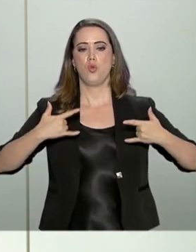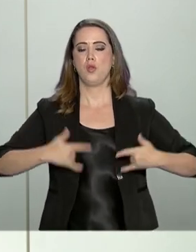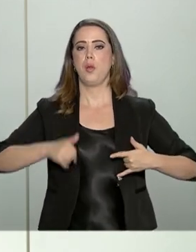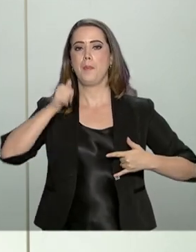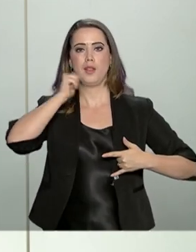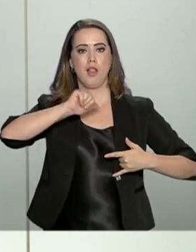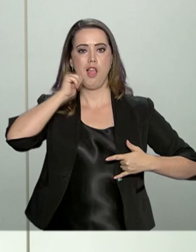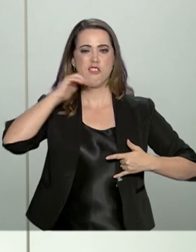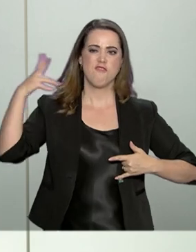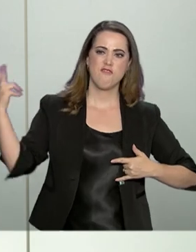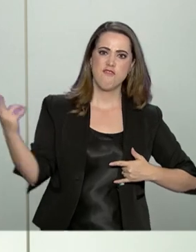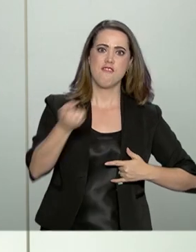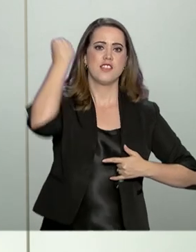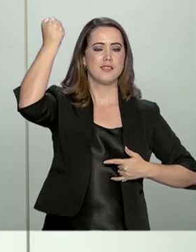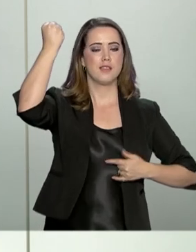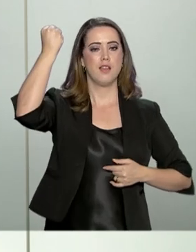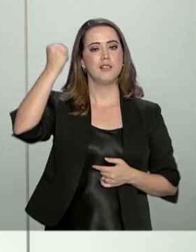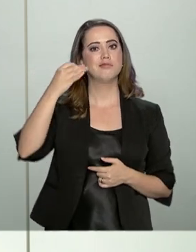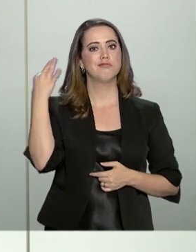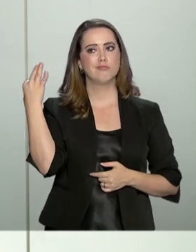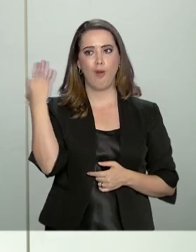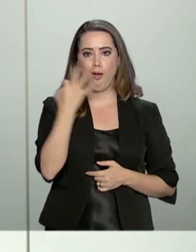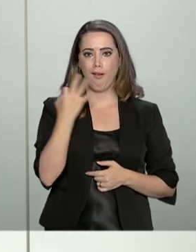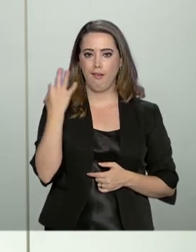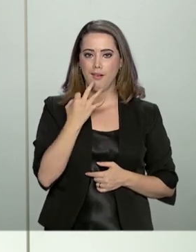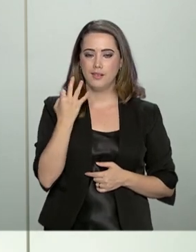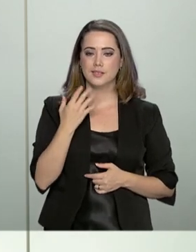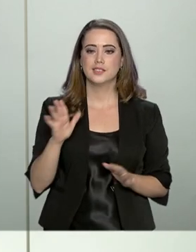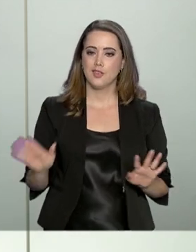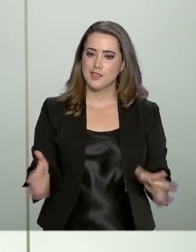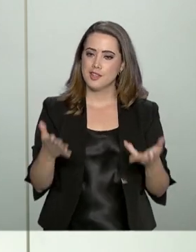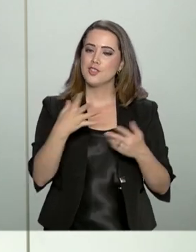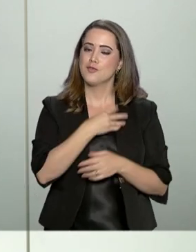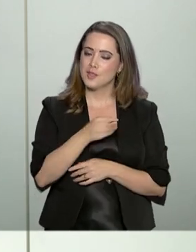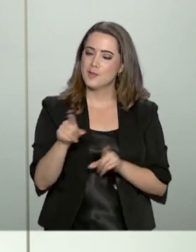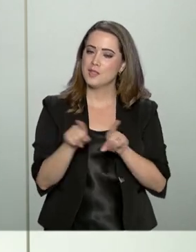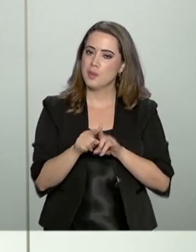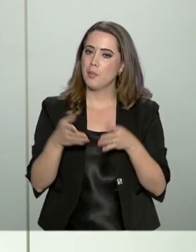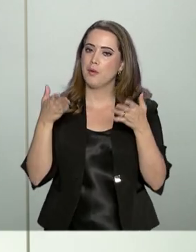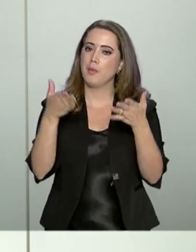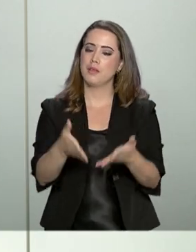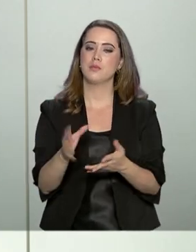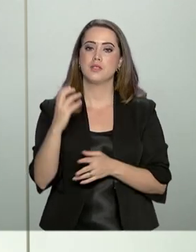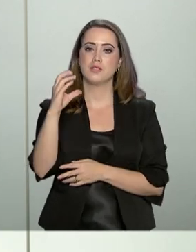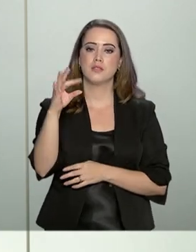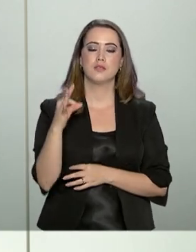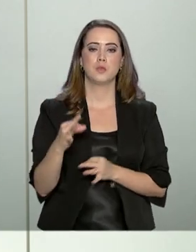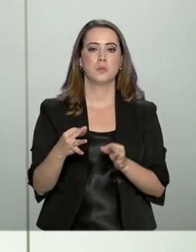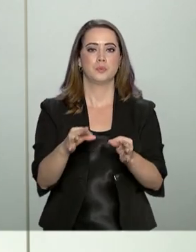vencendo um negócio muito bacana. Então, incentivem as suas filhas a participarem na ciência e tecnologia do país.